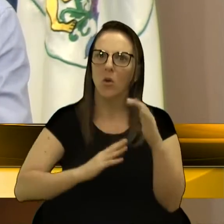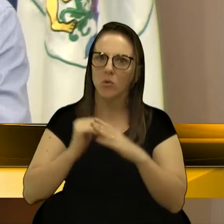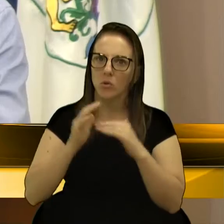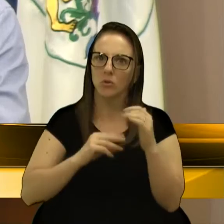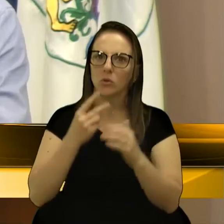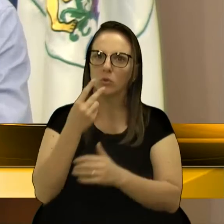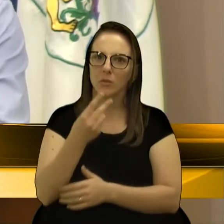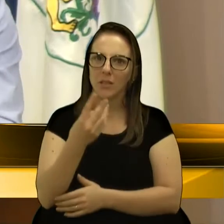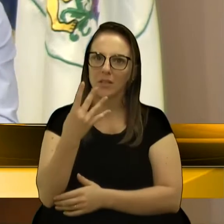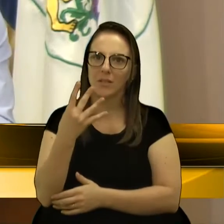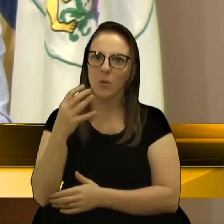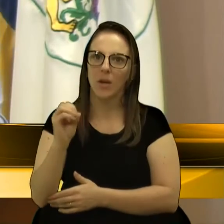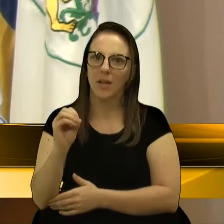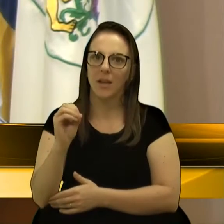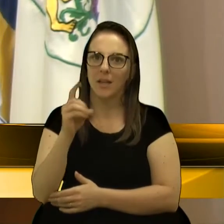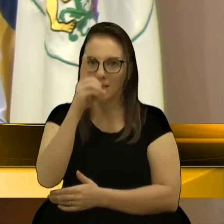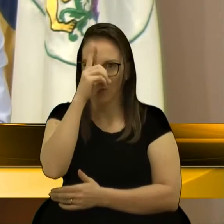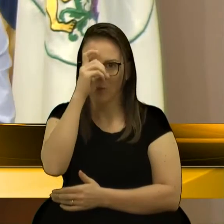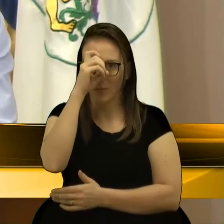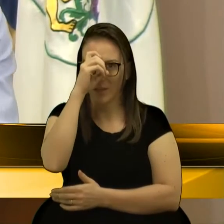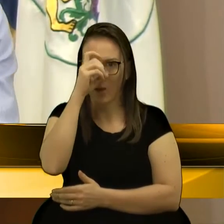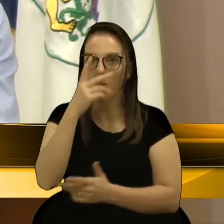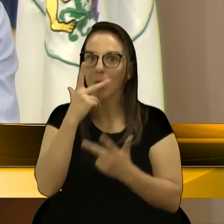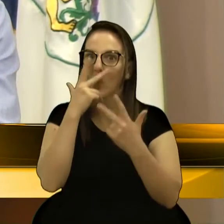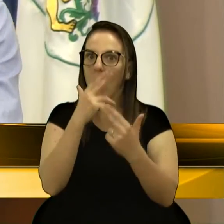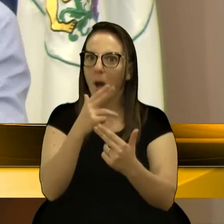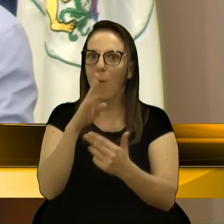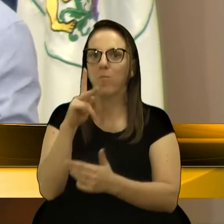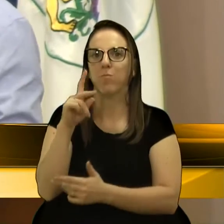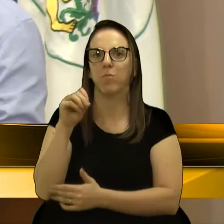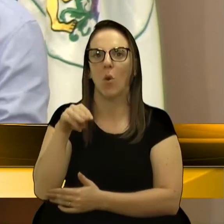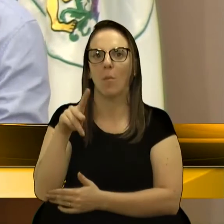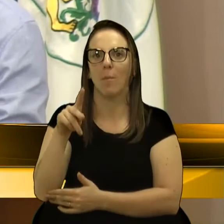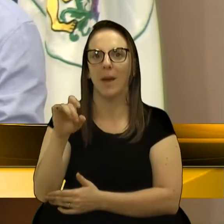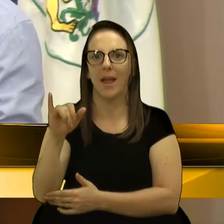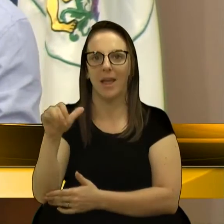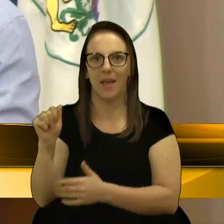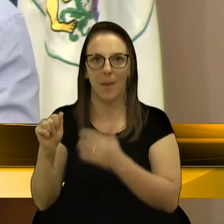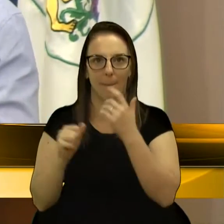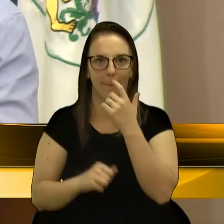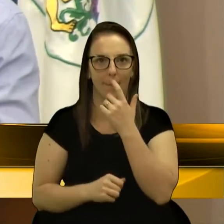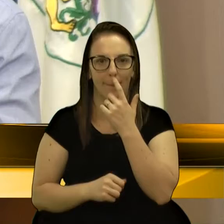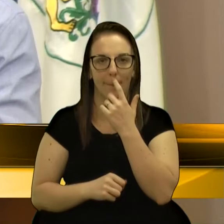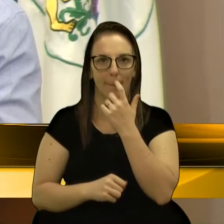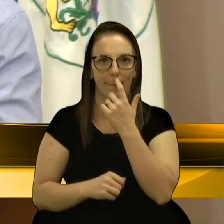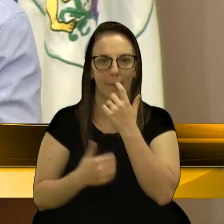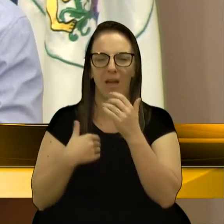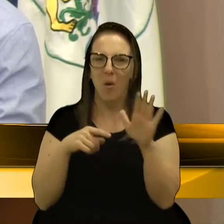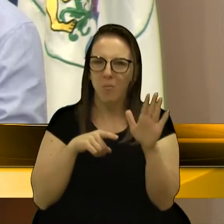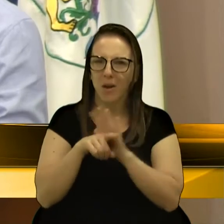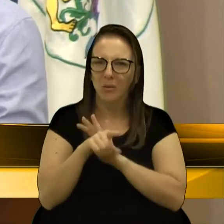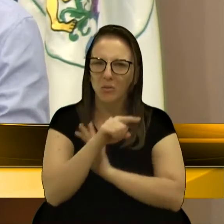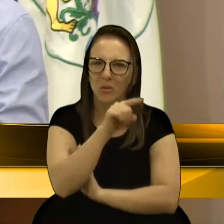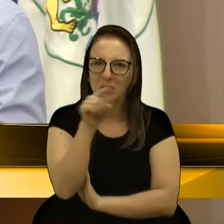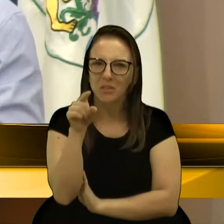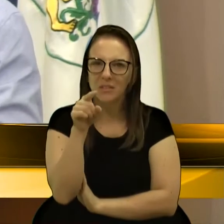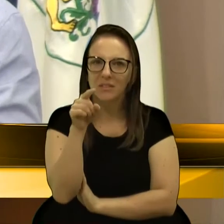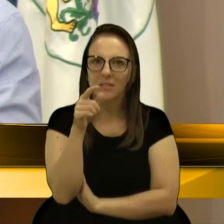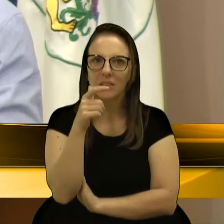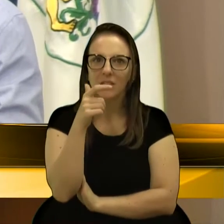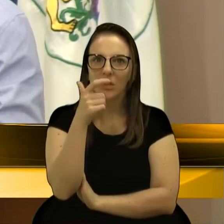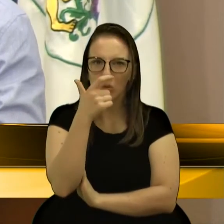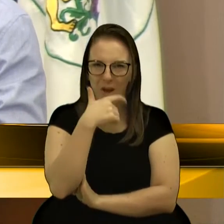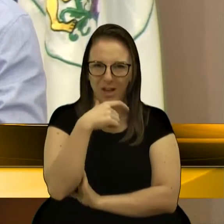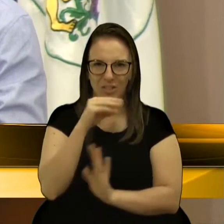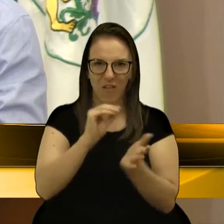hospitais iguais ao Pompeia. Aí eu faço uma pergunta, senhores. Será que teria faltado